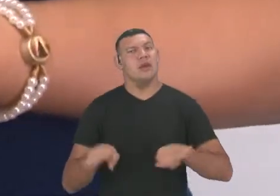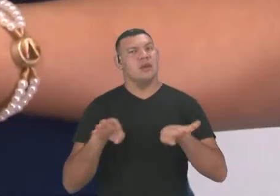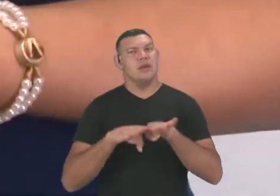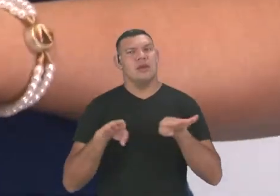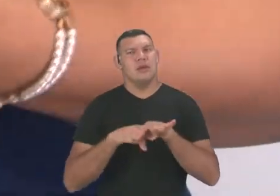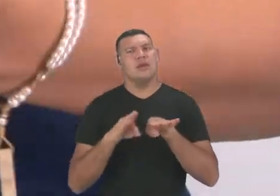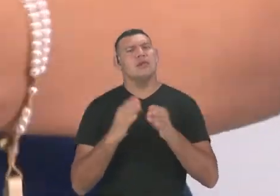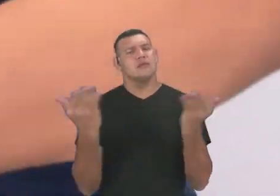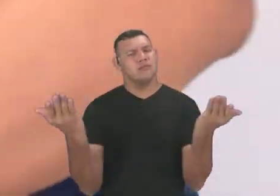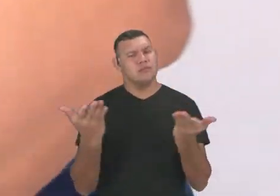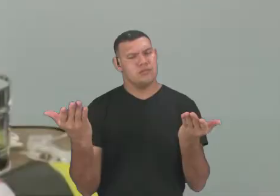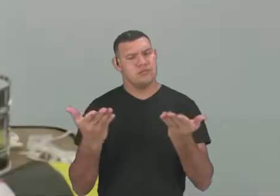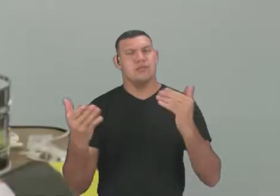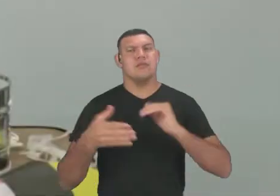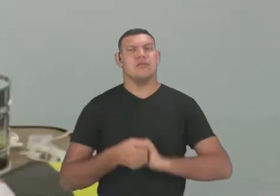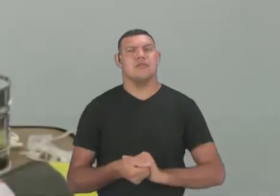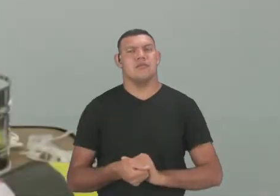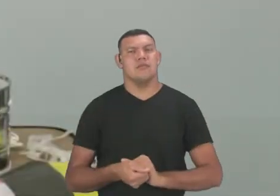não é tão antiga.